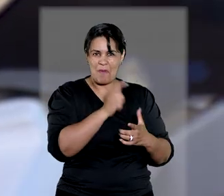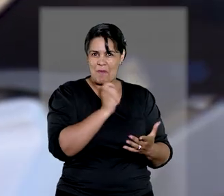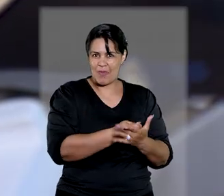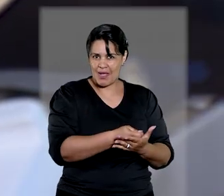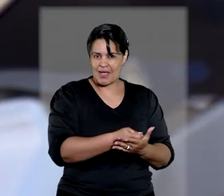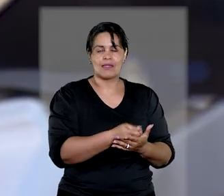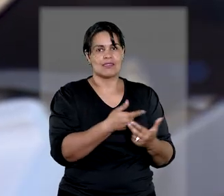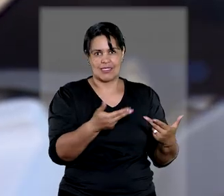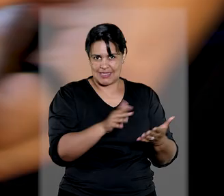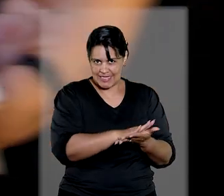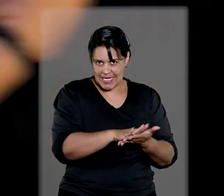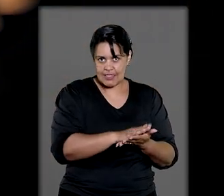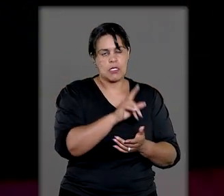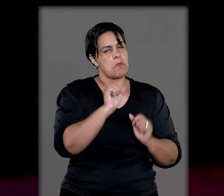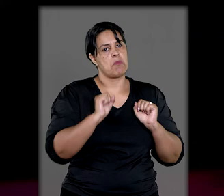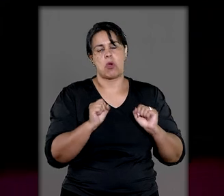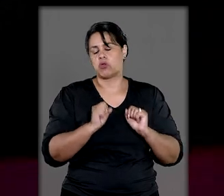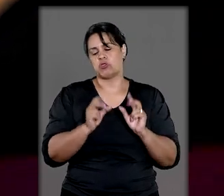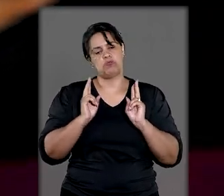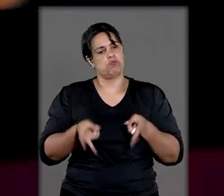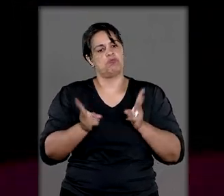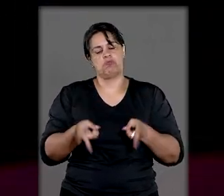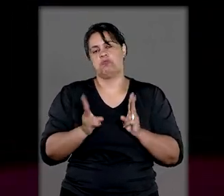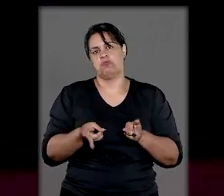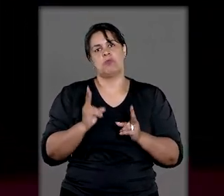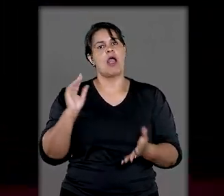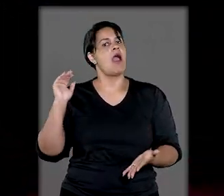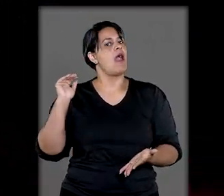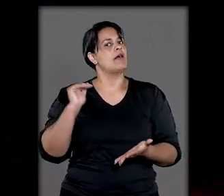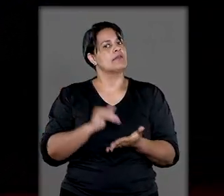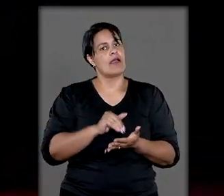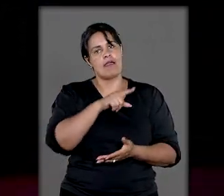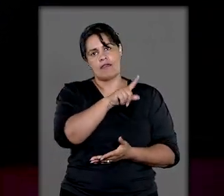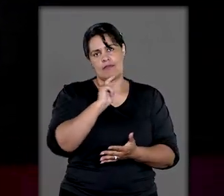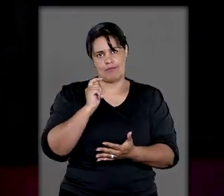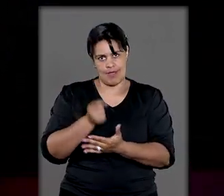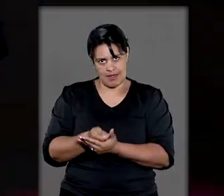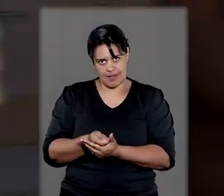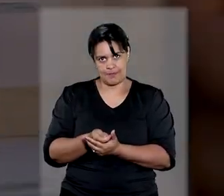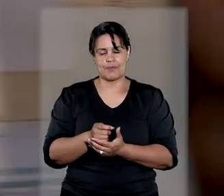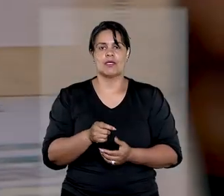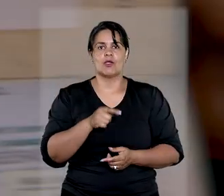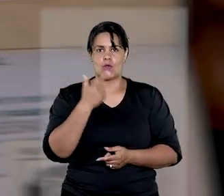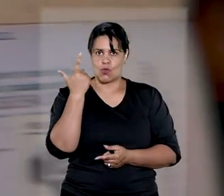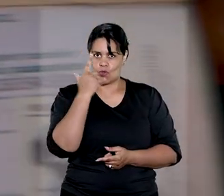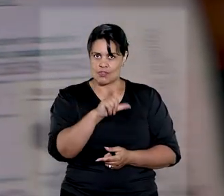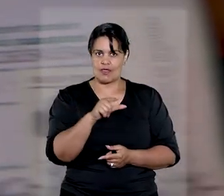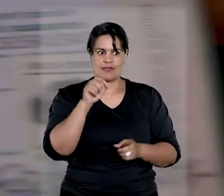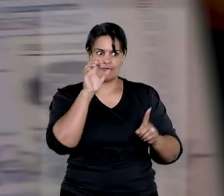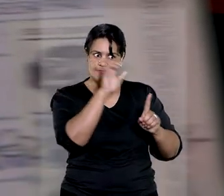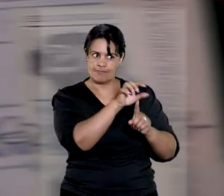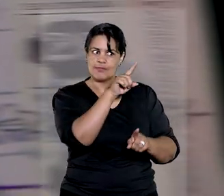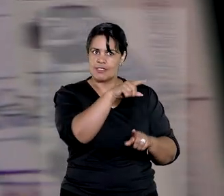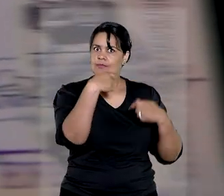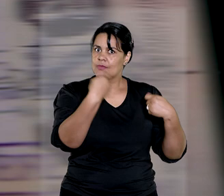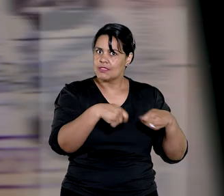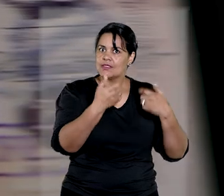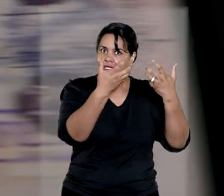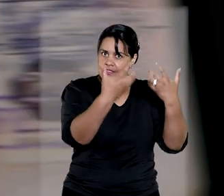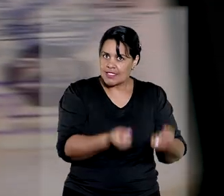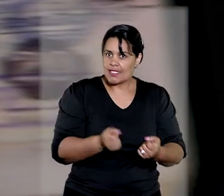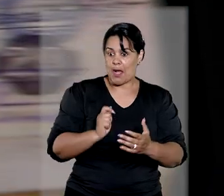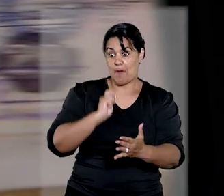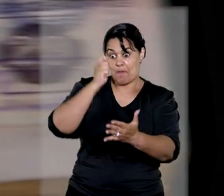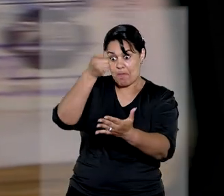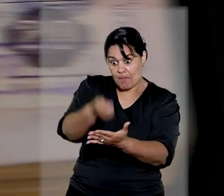podem ser impostas pelo tempo suficiente para dobrar a renitência do devedor, para efetivamente convencê-lo de que é mais